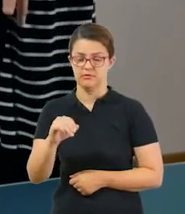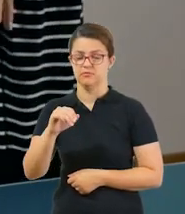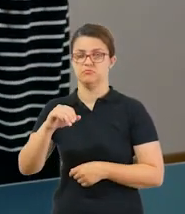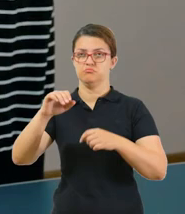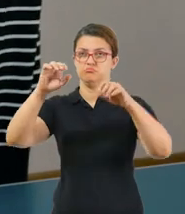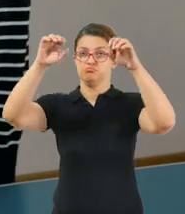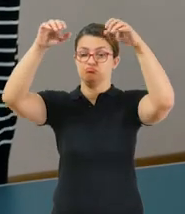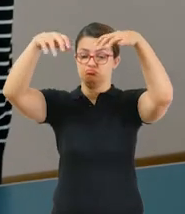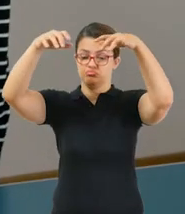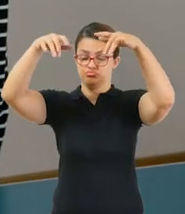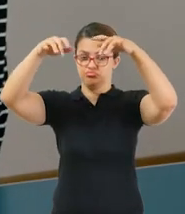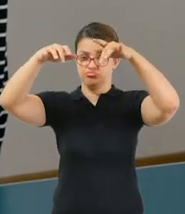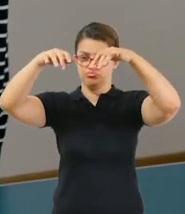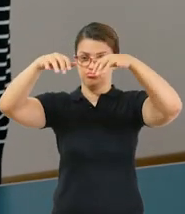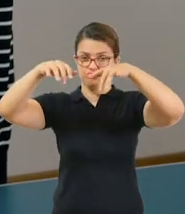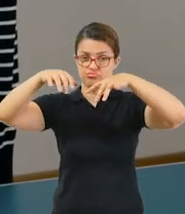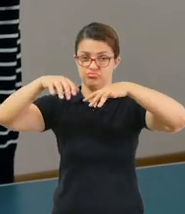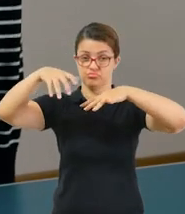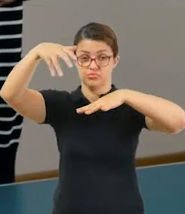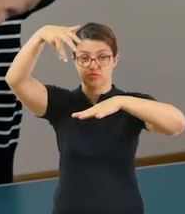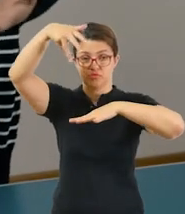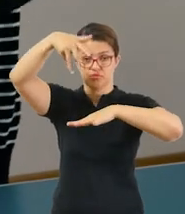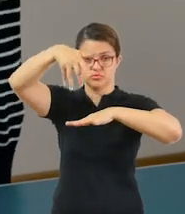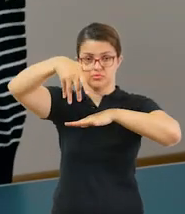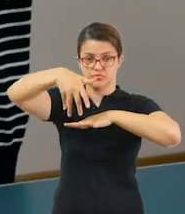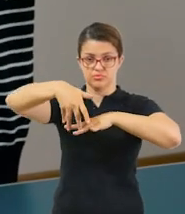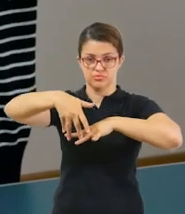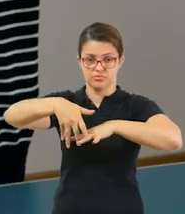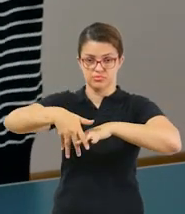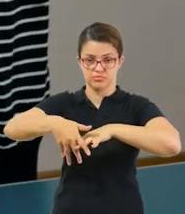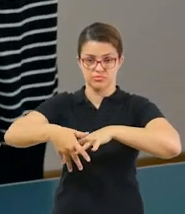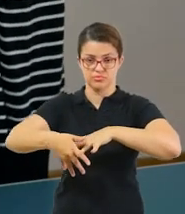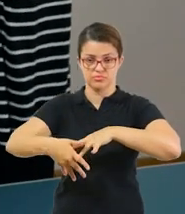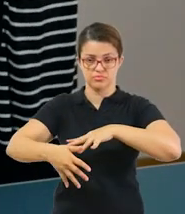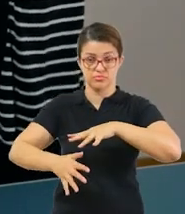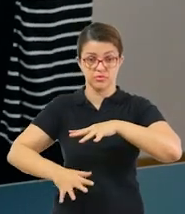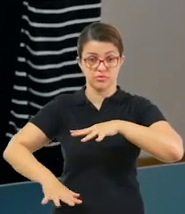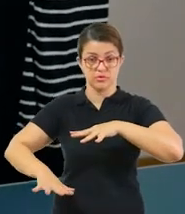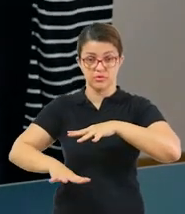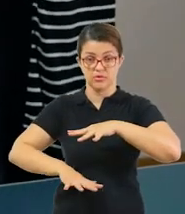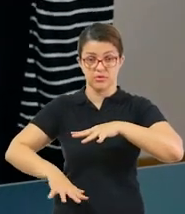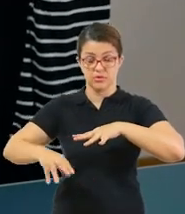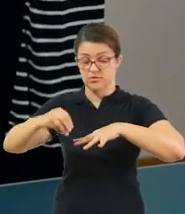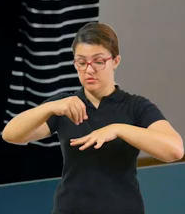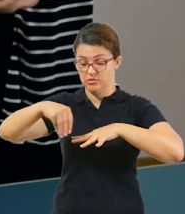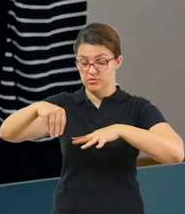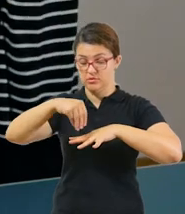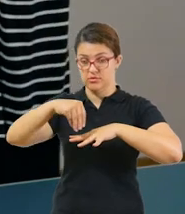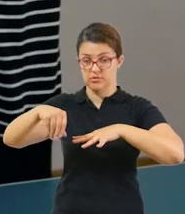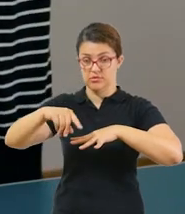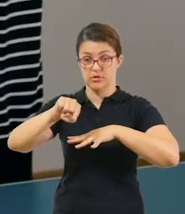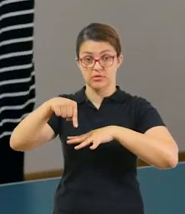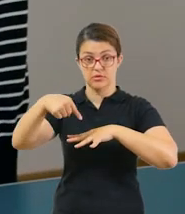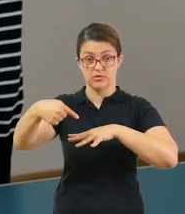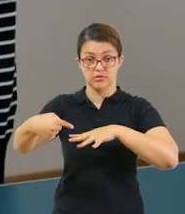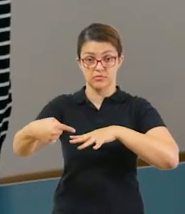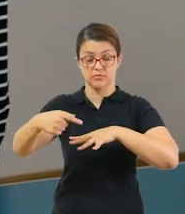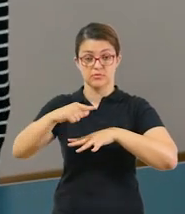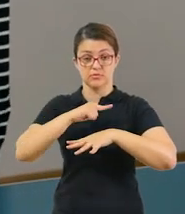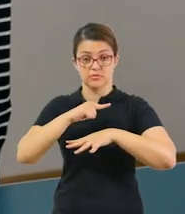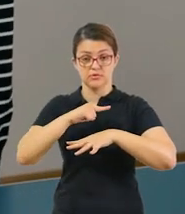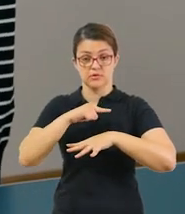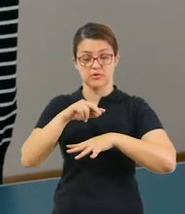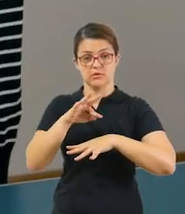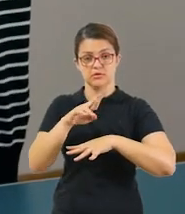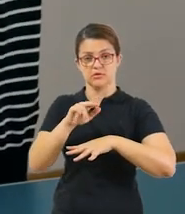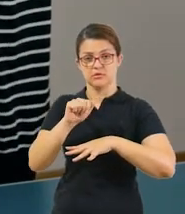infiltra e uma parte dessa água alimenta os lençóis subterrâneos. E depois temos o ciclo da